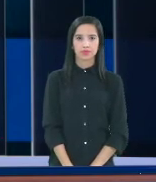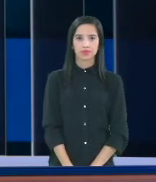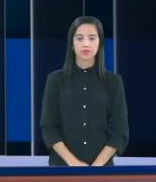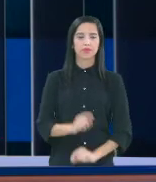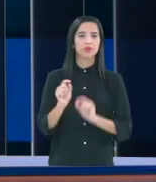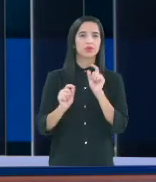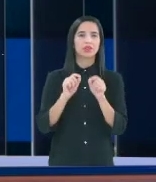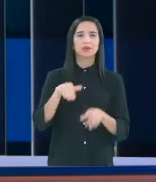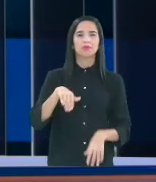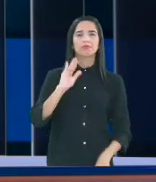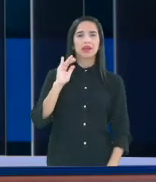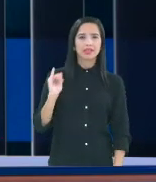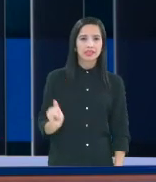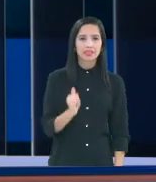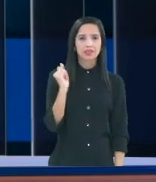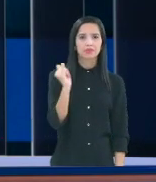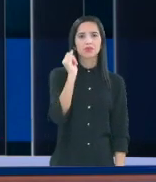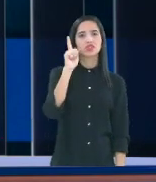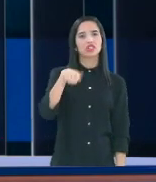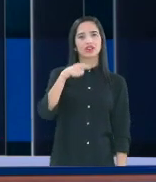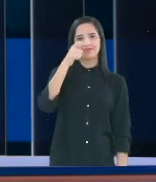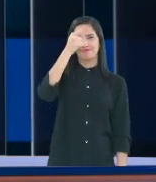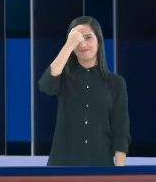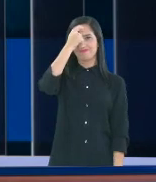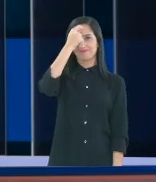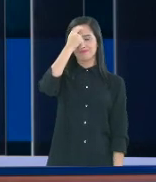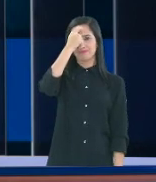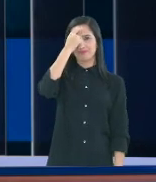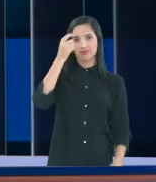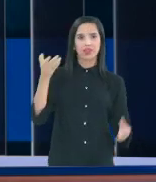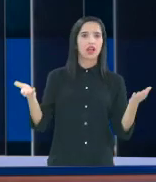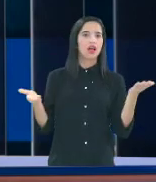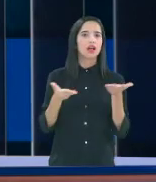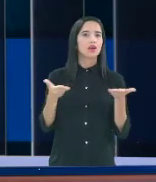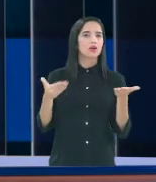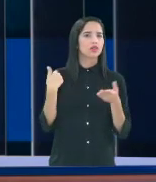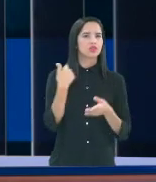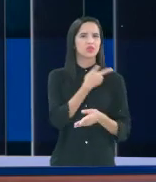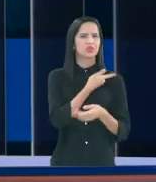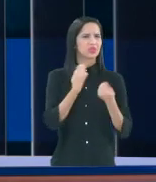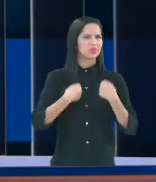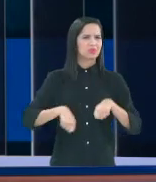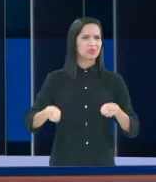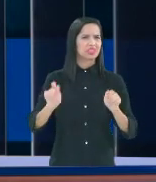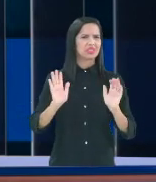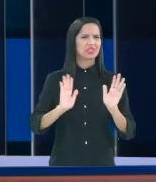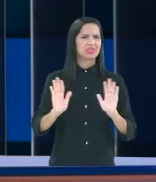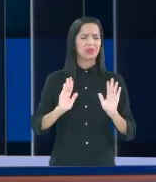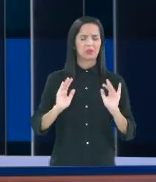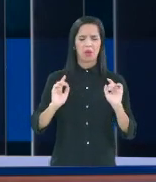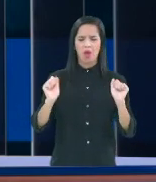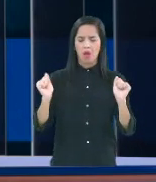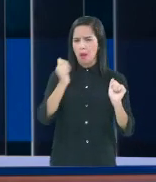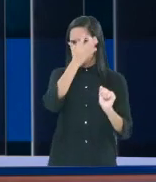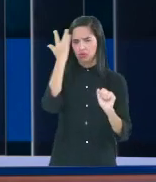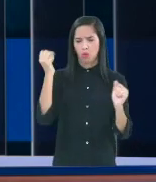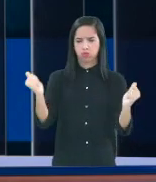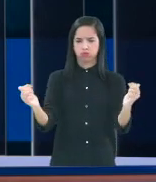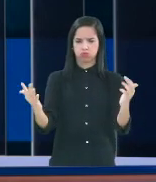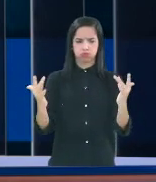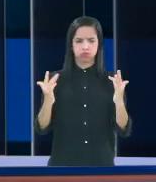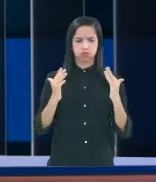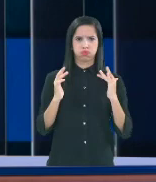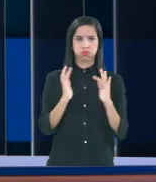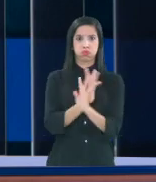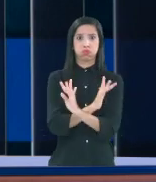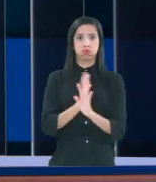importante ainda é a consciência. Nesse momento nós não precisamos de aglomeração, nós não precisamos de estar num